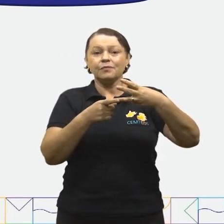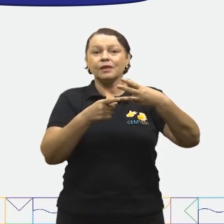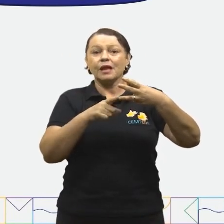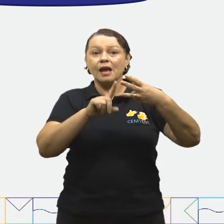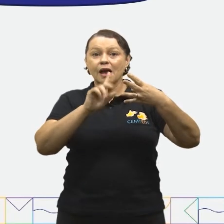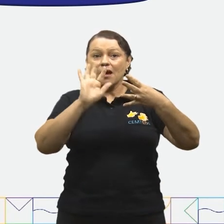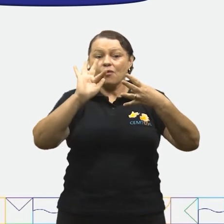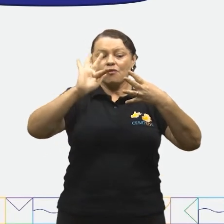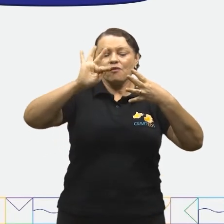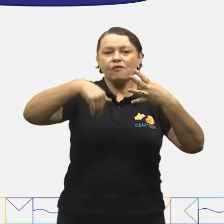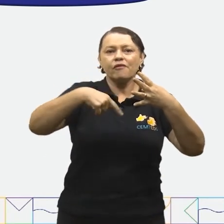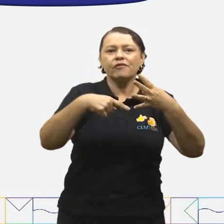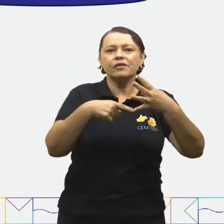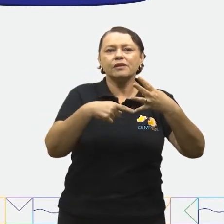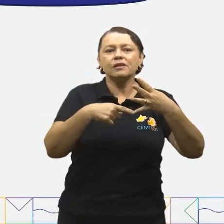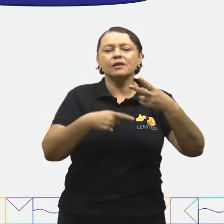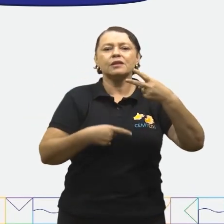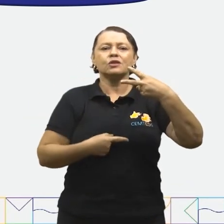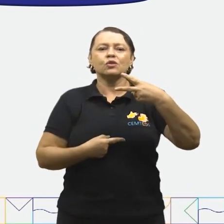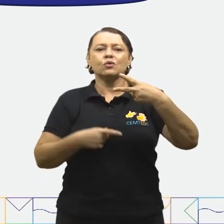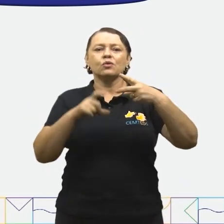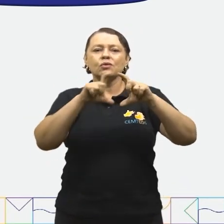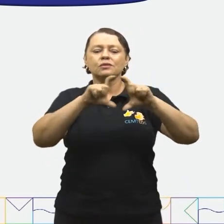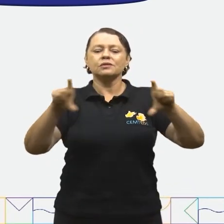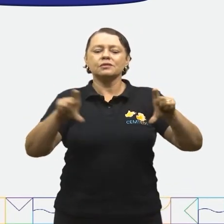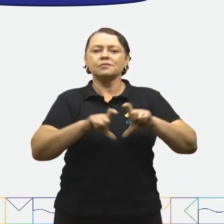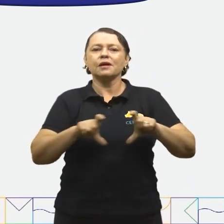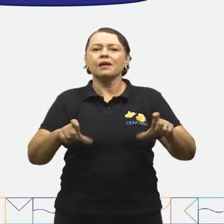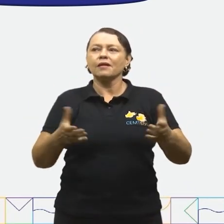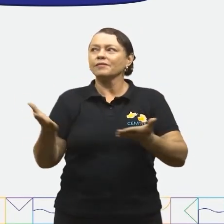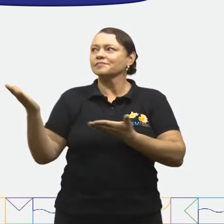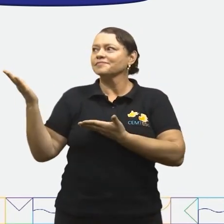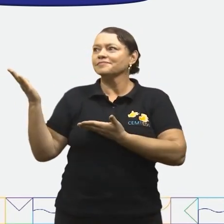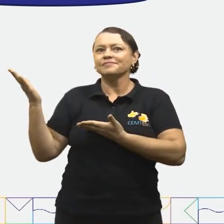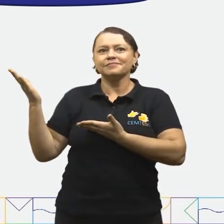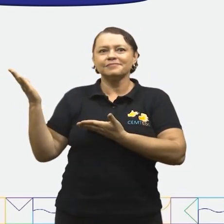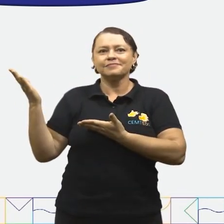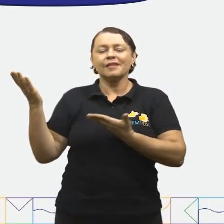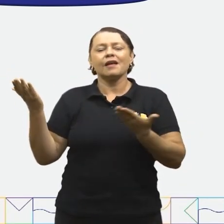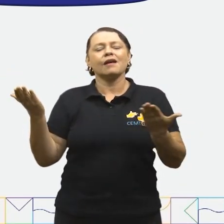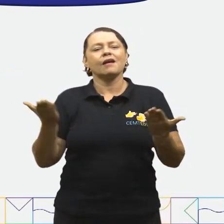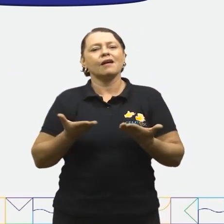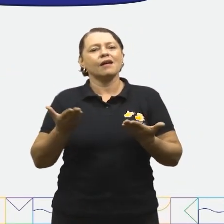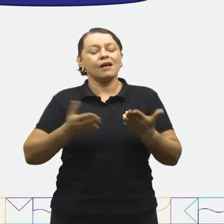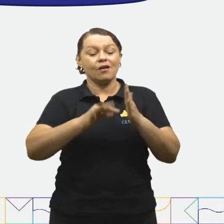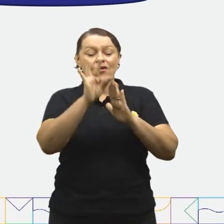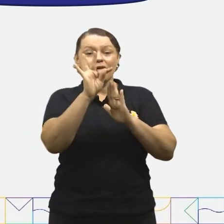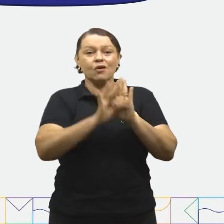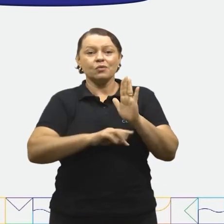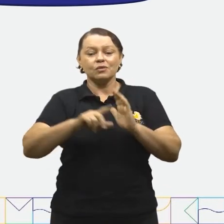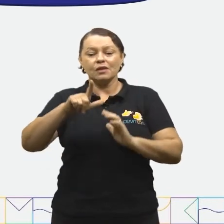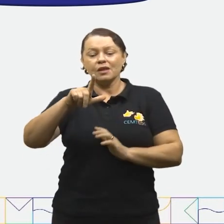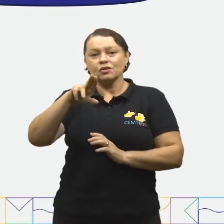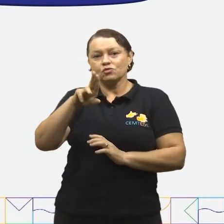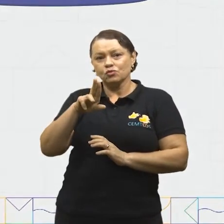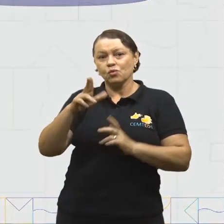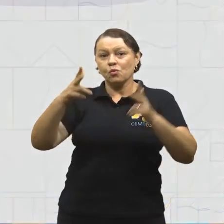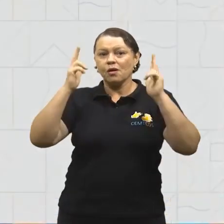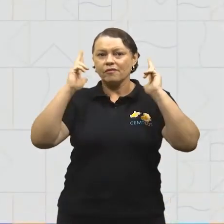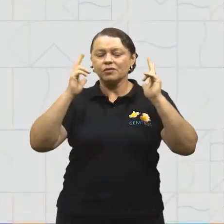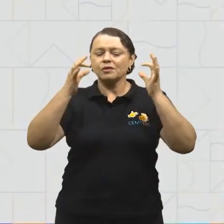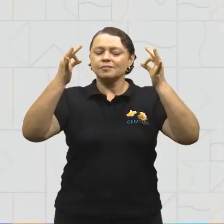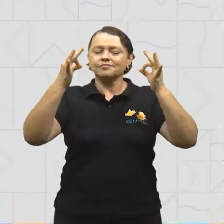parte ficou com dois parágrafos. Agora sim, o texto Lua Aventureira está correto.